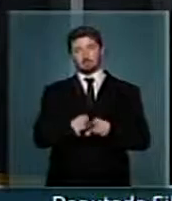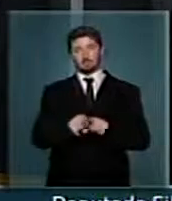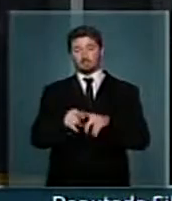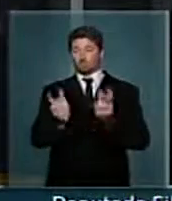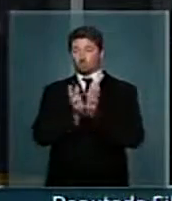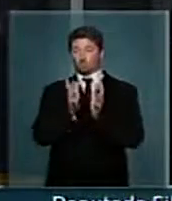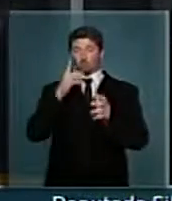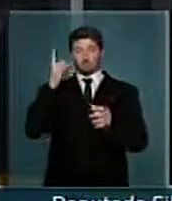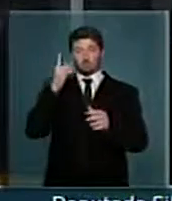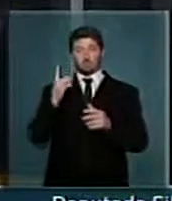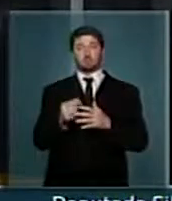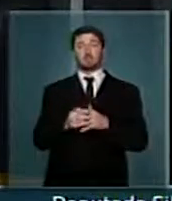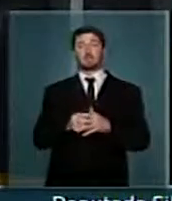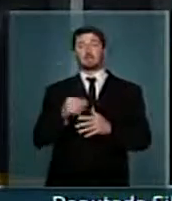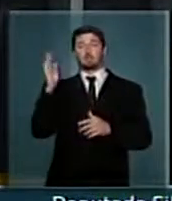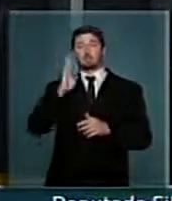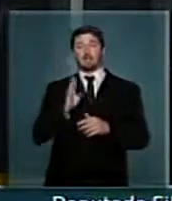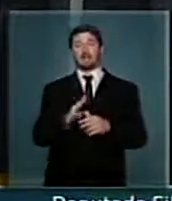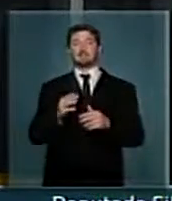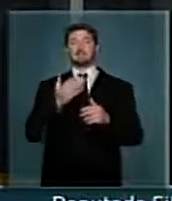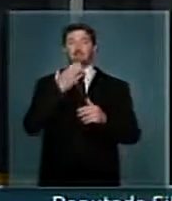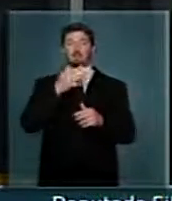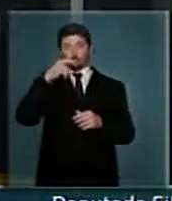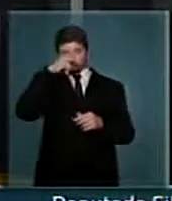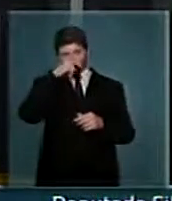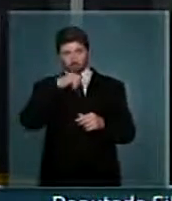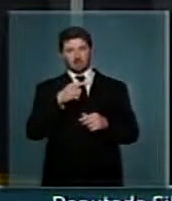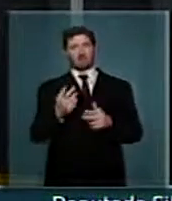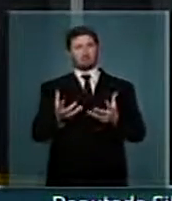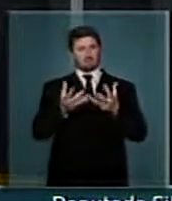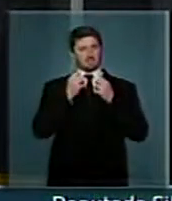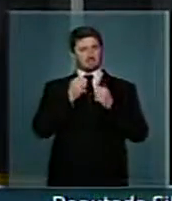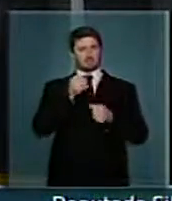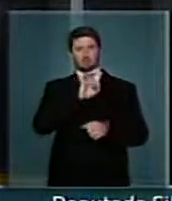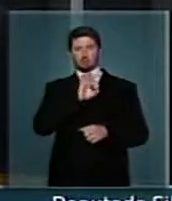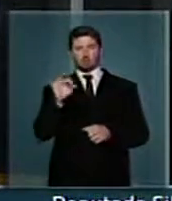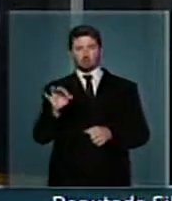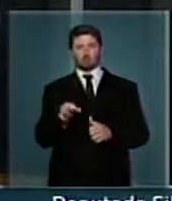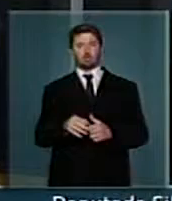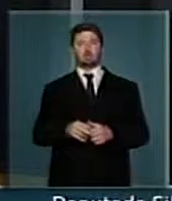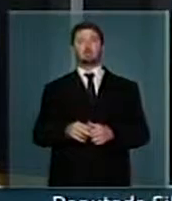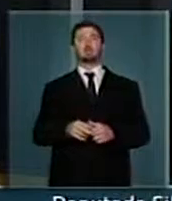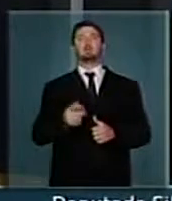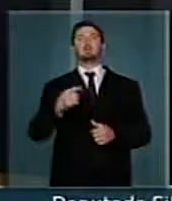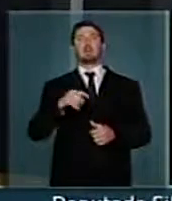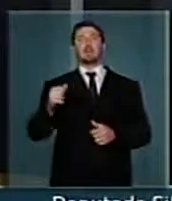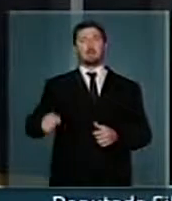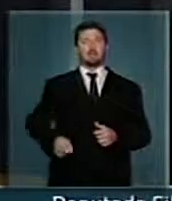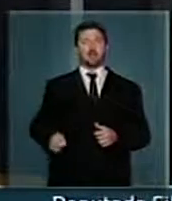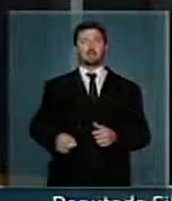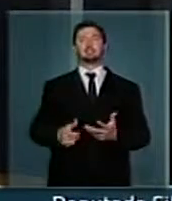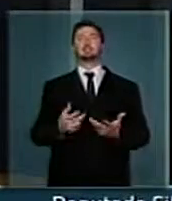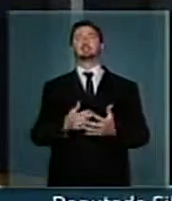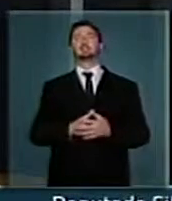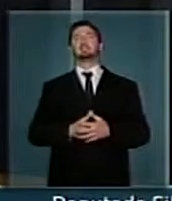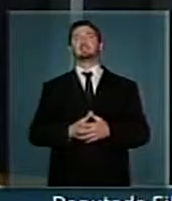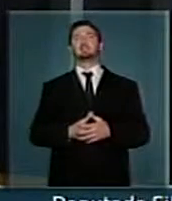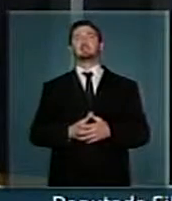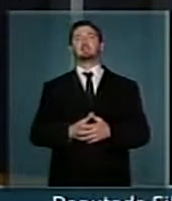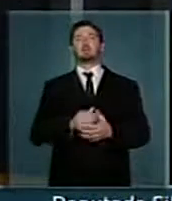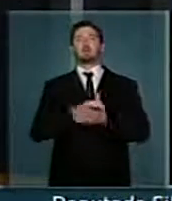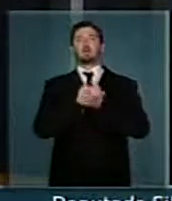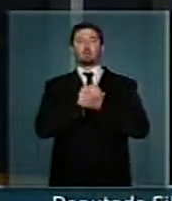grupo parlamentar Brasil-Peru, fomos muito bem recebidos pela nossa embaixada, pude até poder